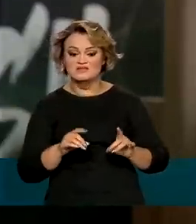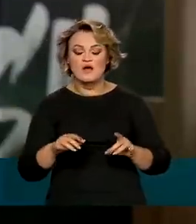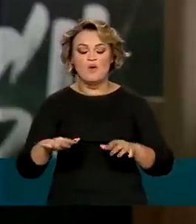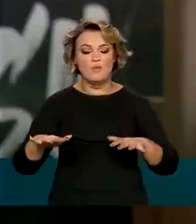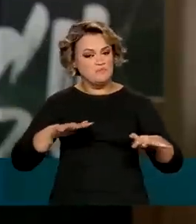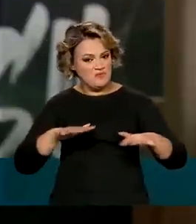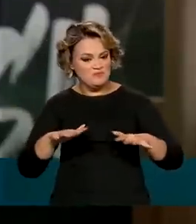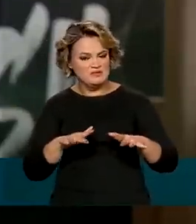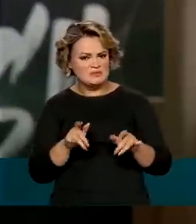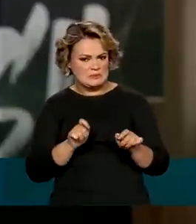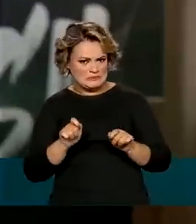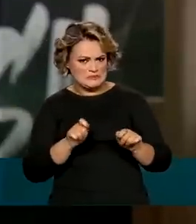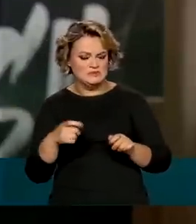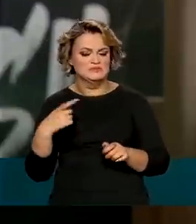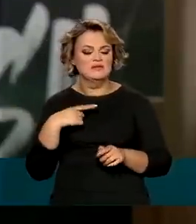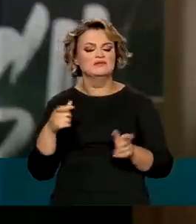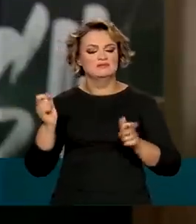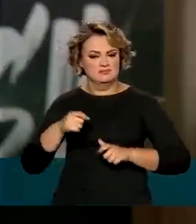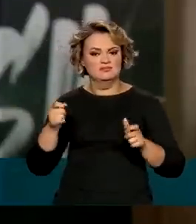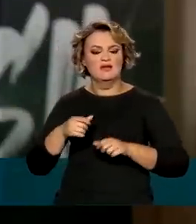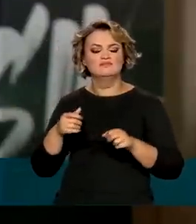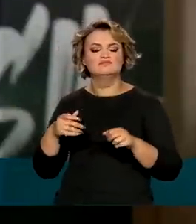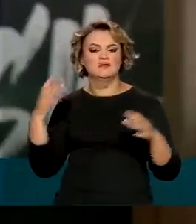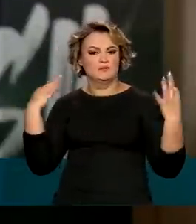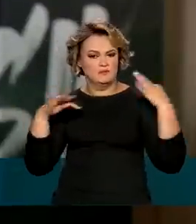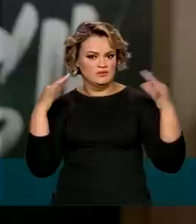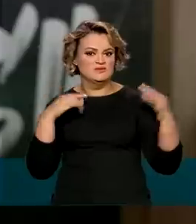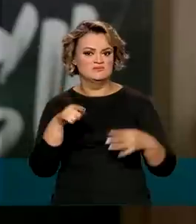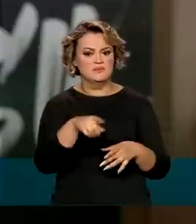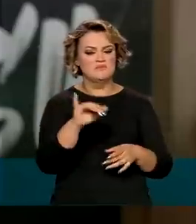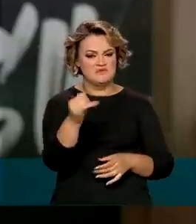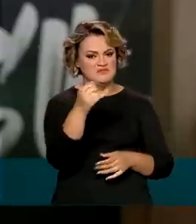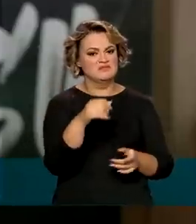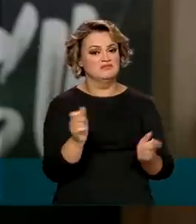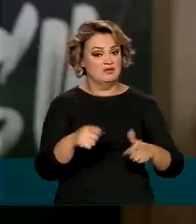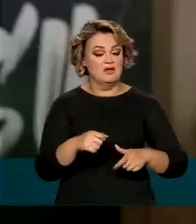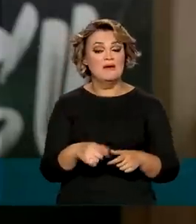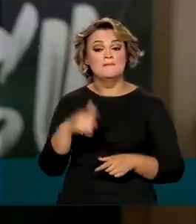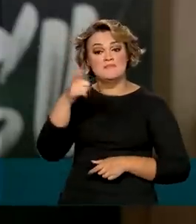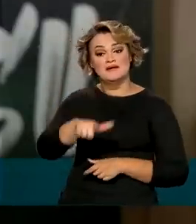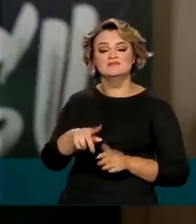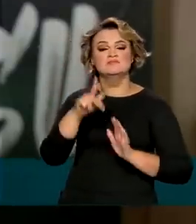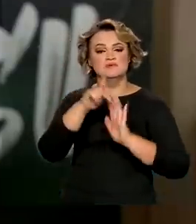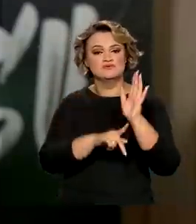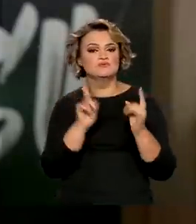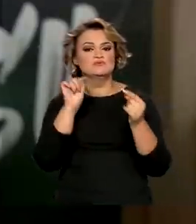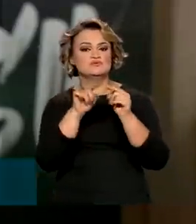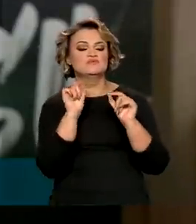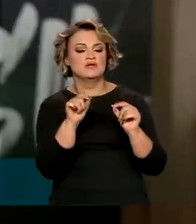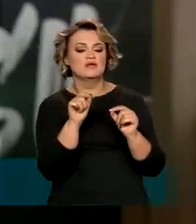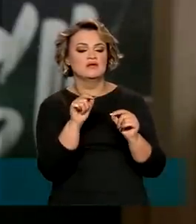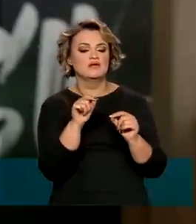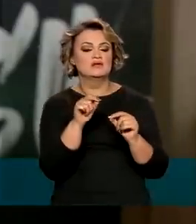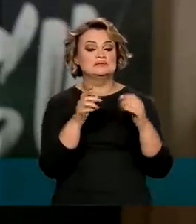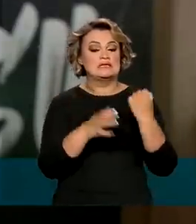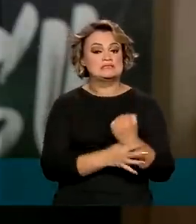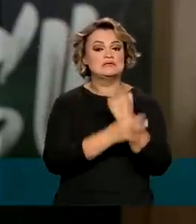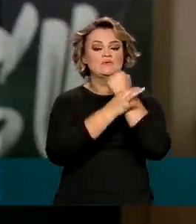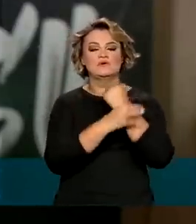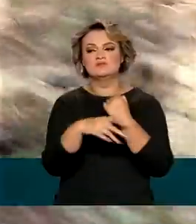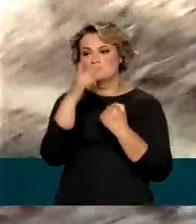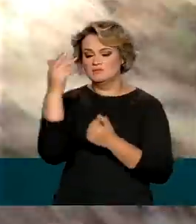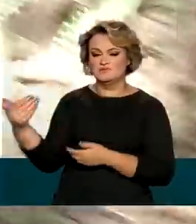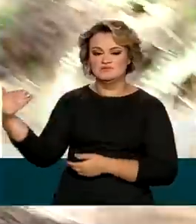mobilidade reduzida tenham acesso ao turismo de natureza. Esse projeto também tem como objetivo trazer segurança aos